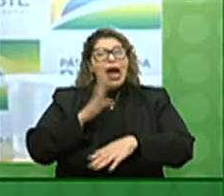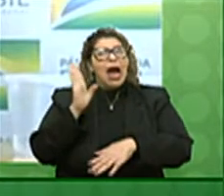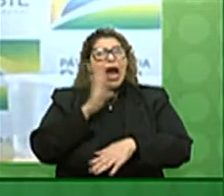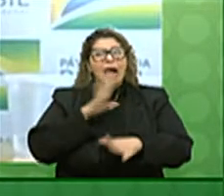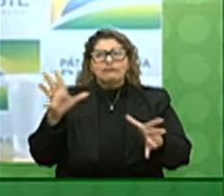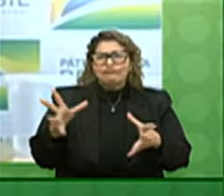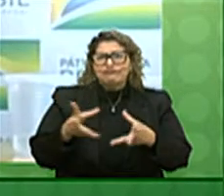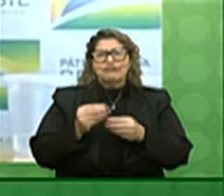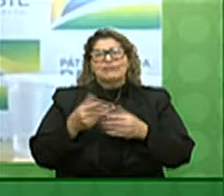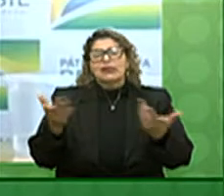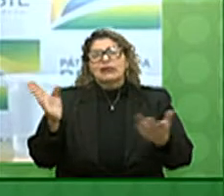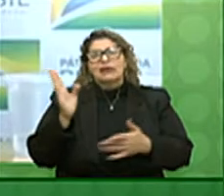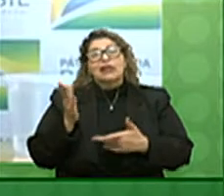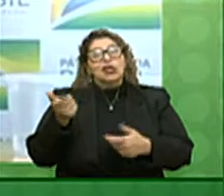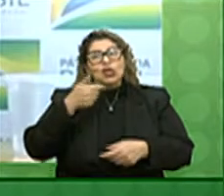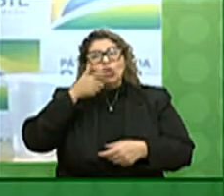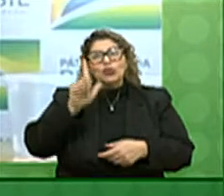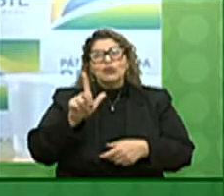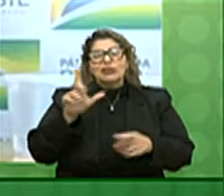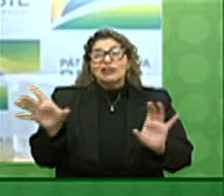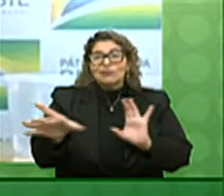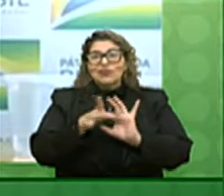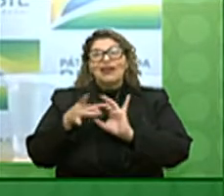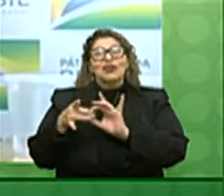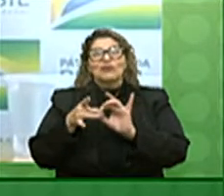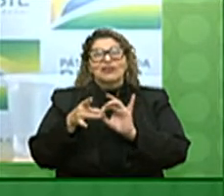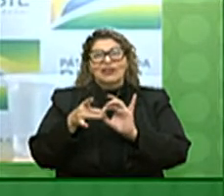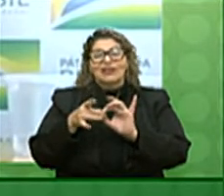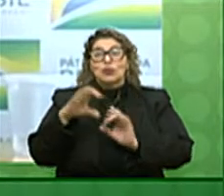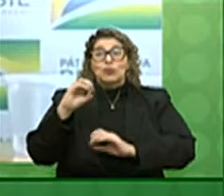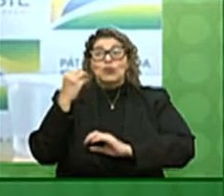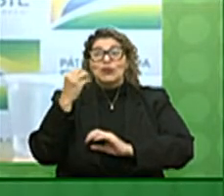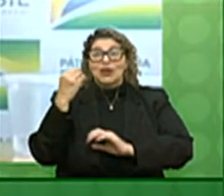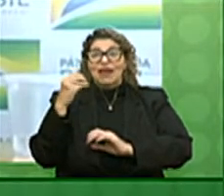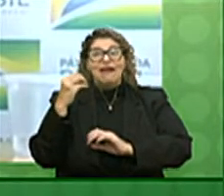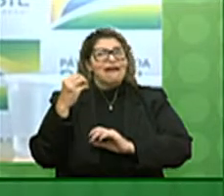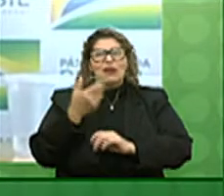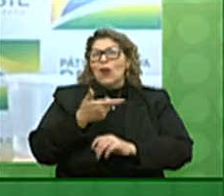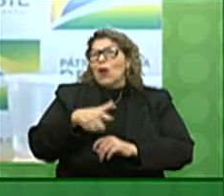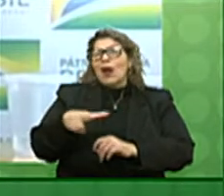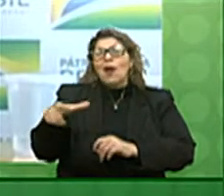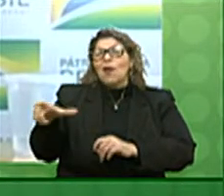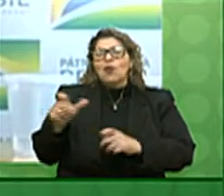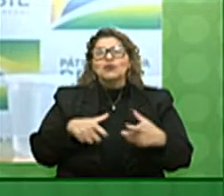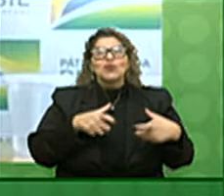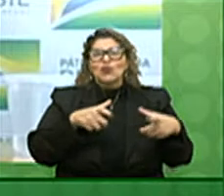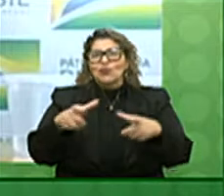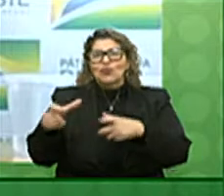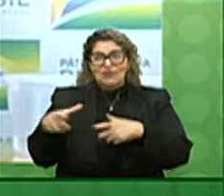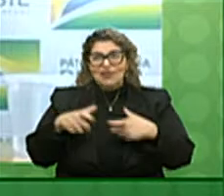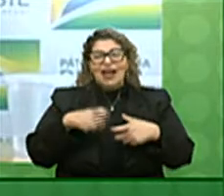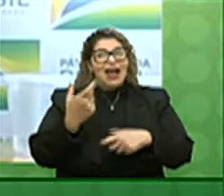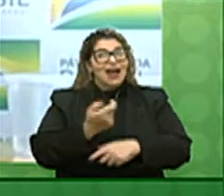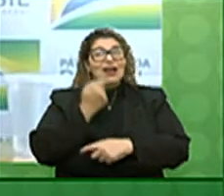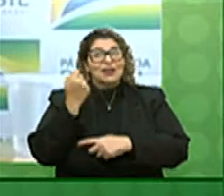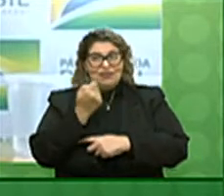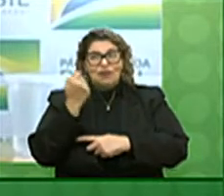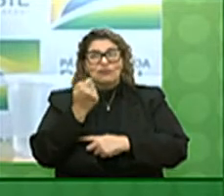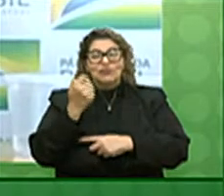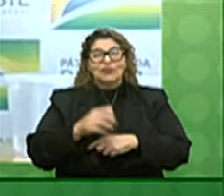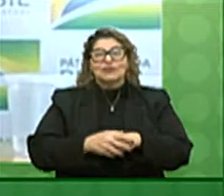superado e possamos nos reunir em Porto Alegre ou em qualquer outra das nossas cidades gaúchas